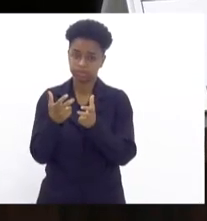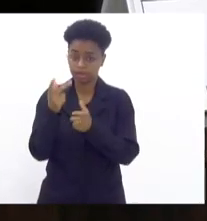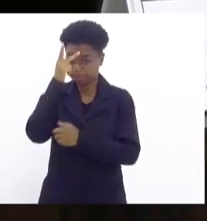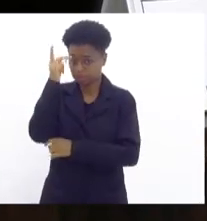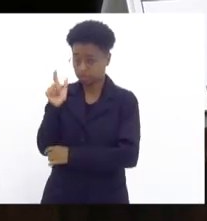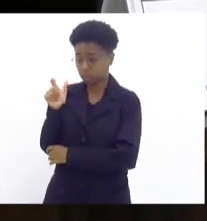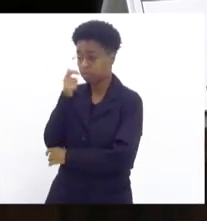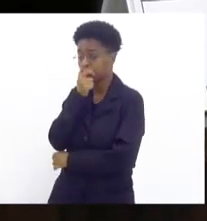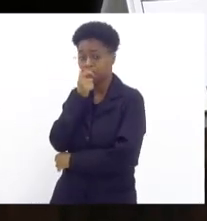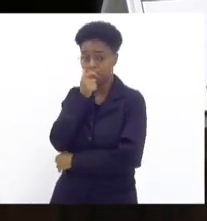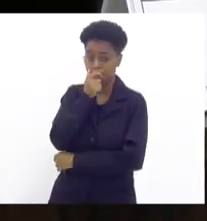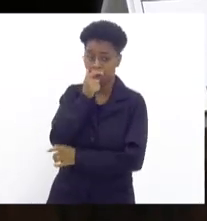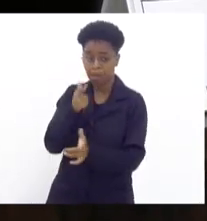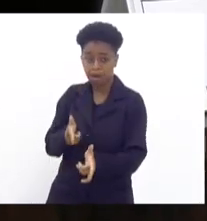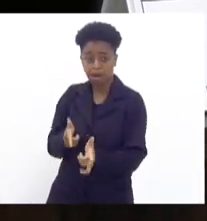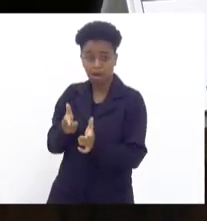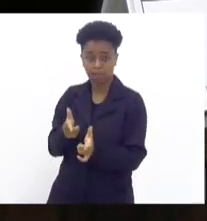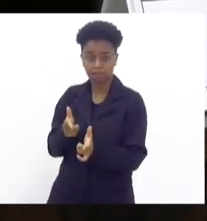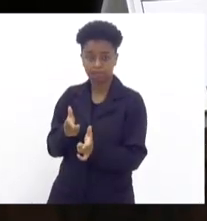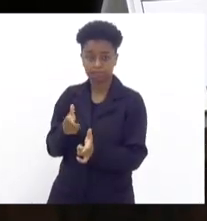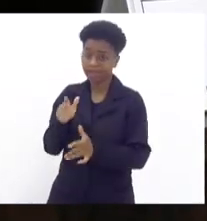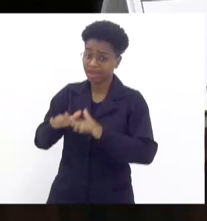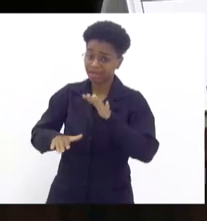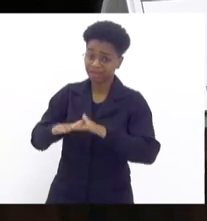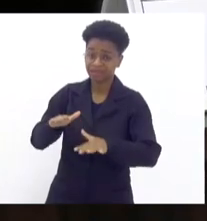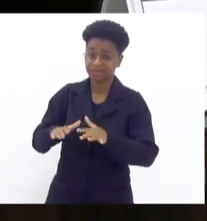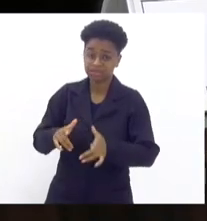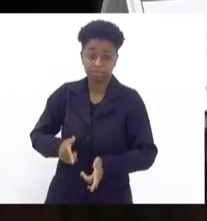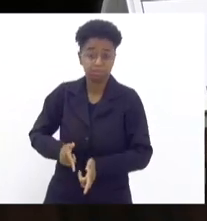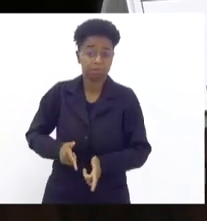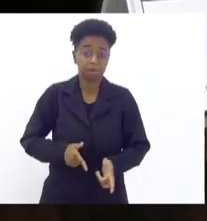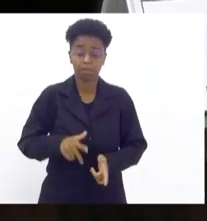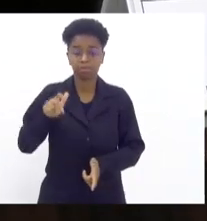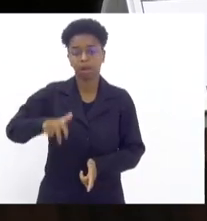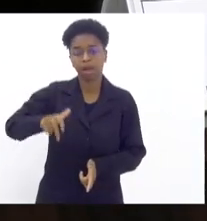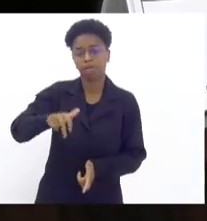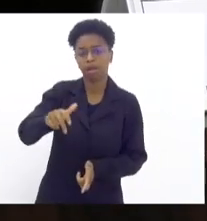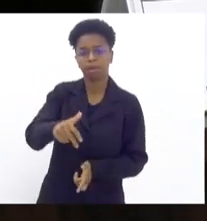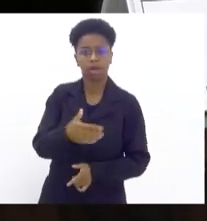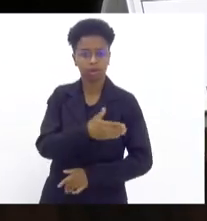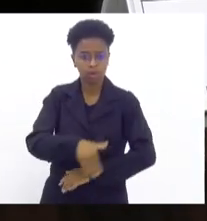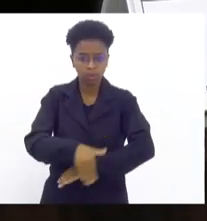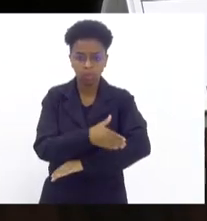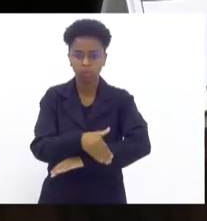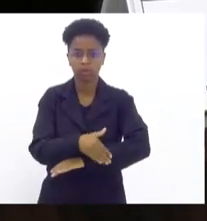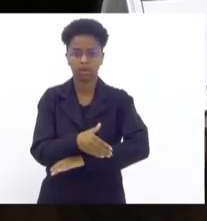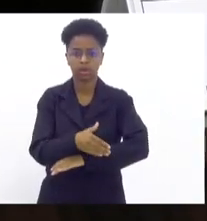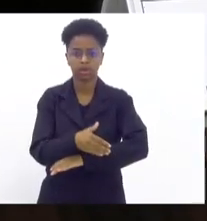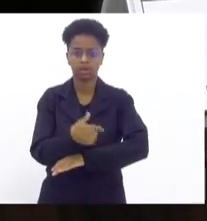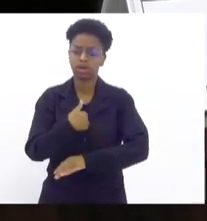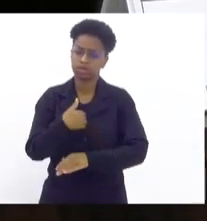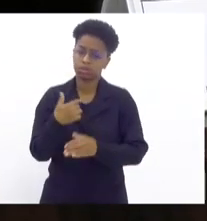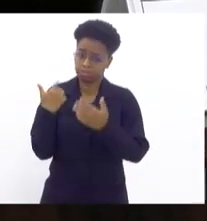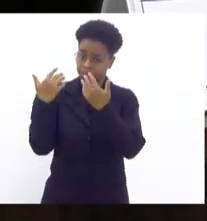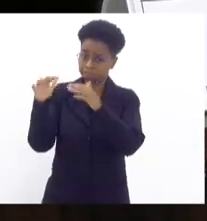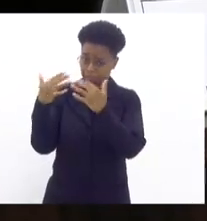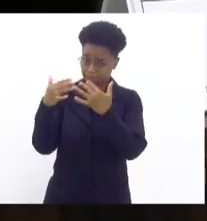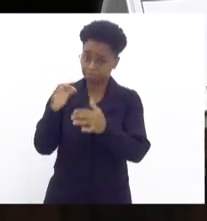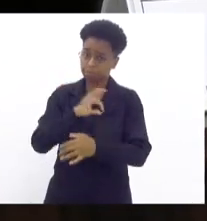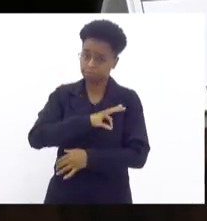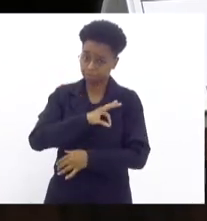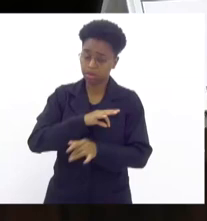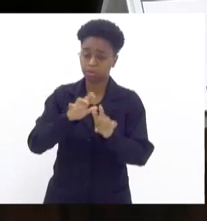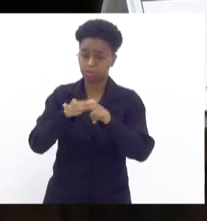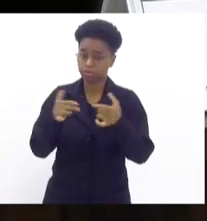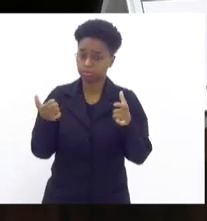radinho armado e, às vezes, passando por um fuzil. Então, eu quero apenas fazer aqui, parabenizar pela